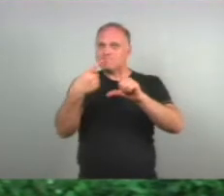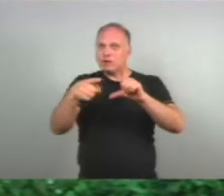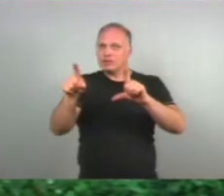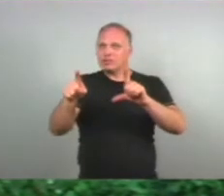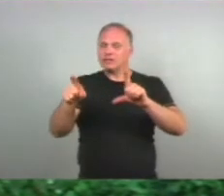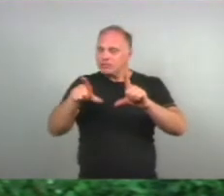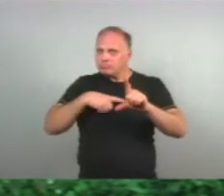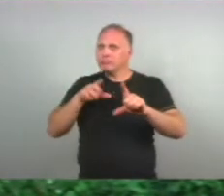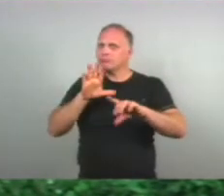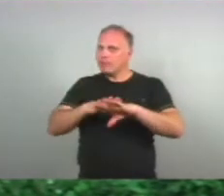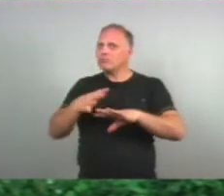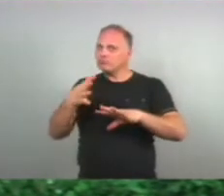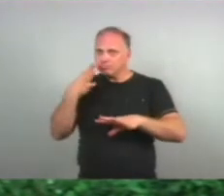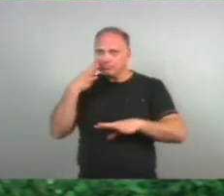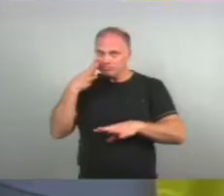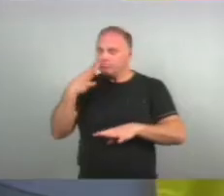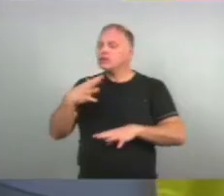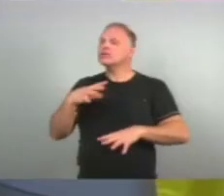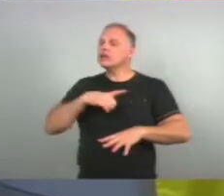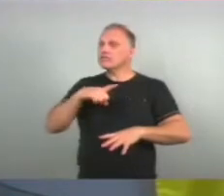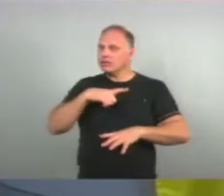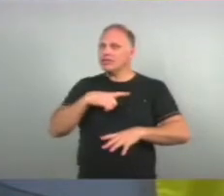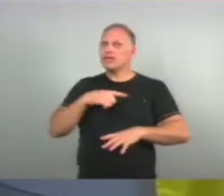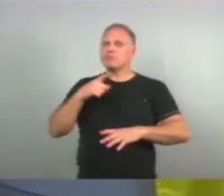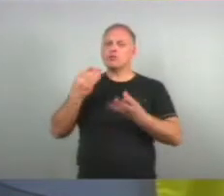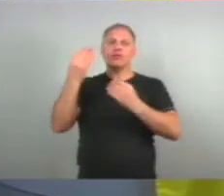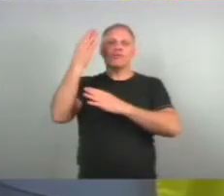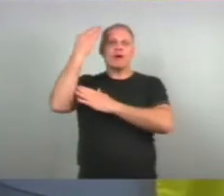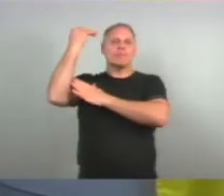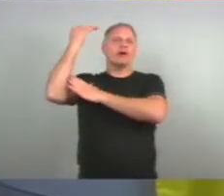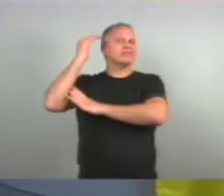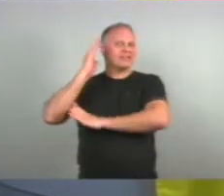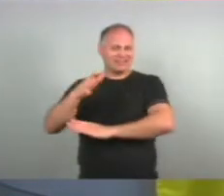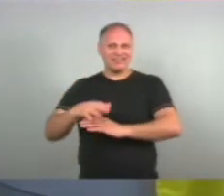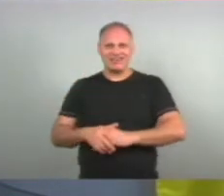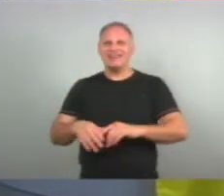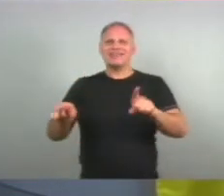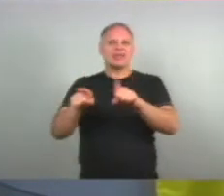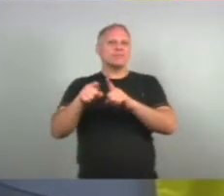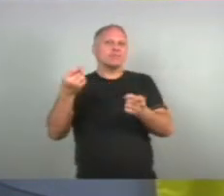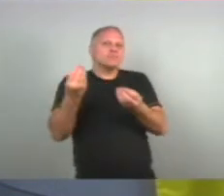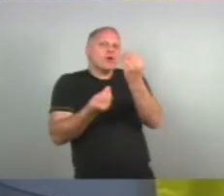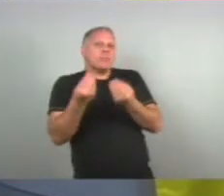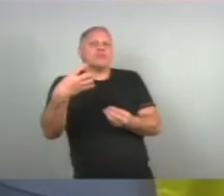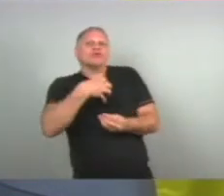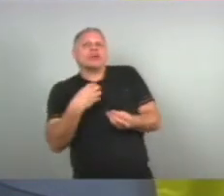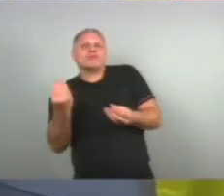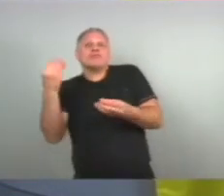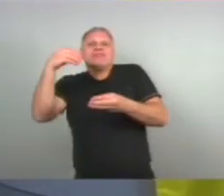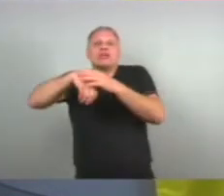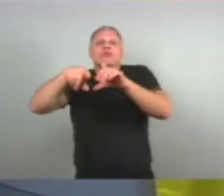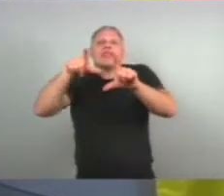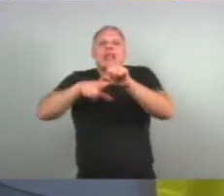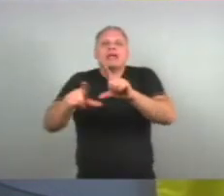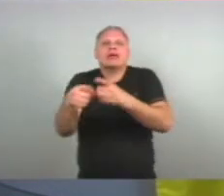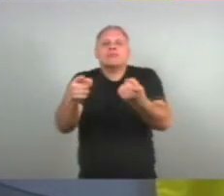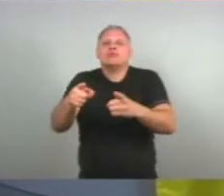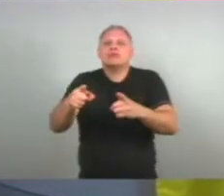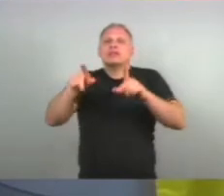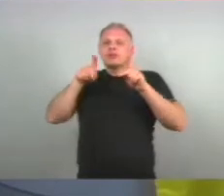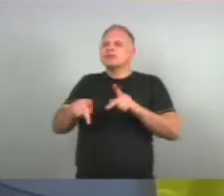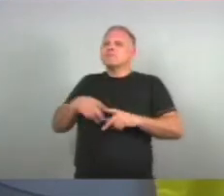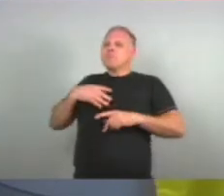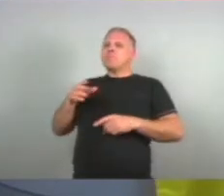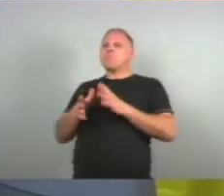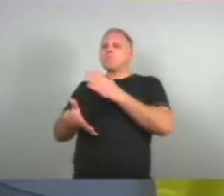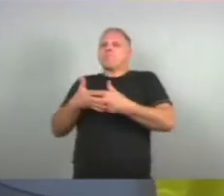Carregadas Que Muito carregadas Chama Pela forma como Eles colocam isso Na letra da música E ao mesmo tempo O pessoal não se dá conta E daqui a pouco Tá cantando